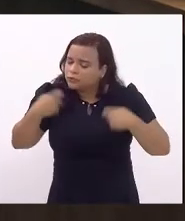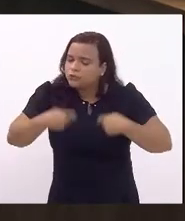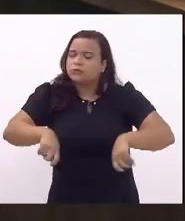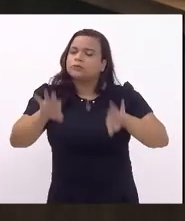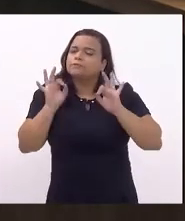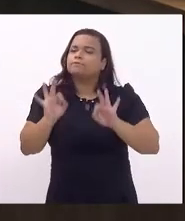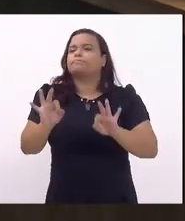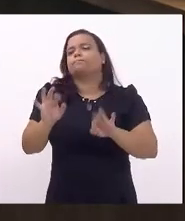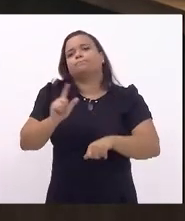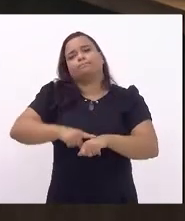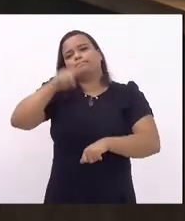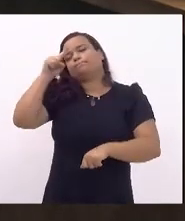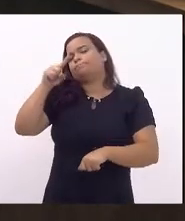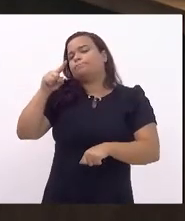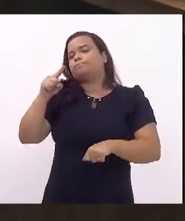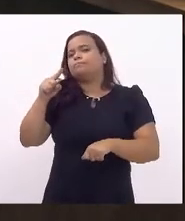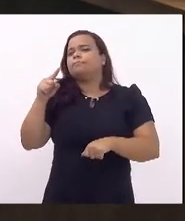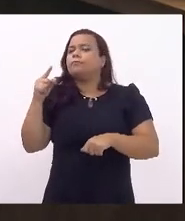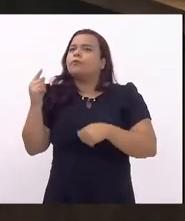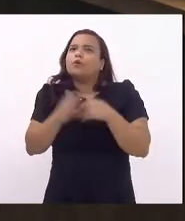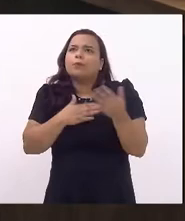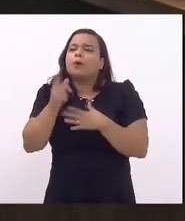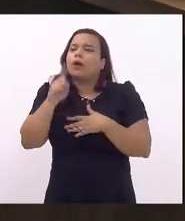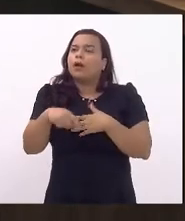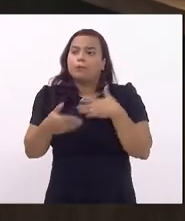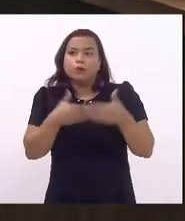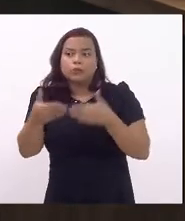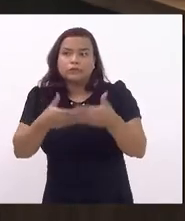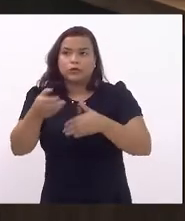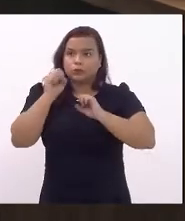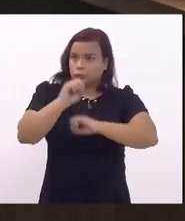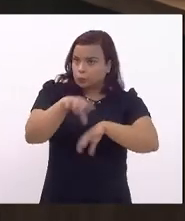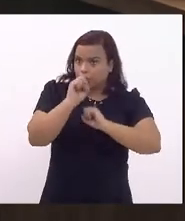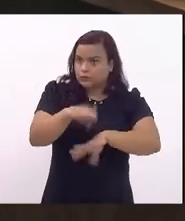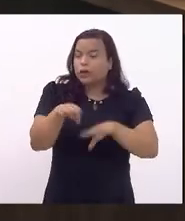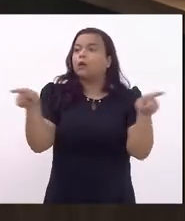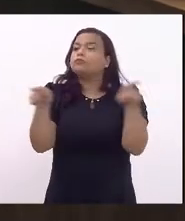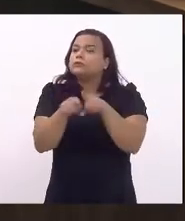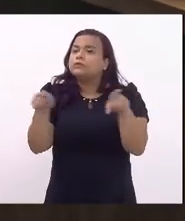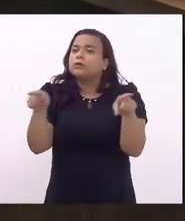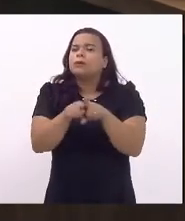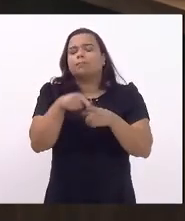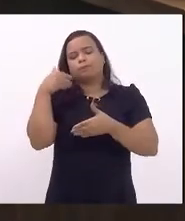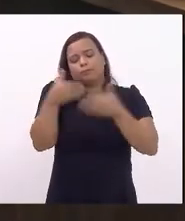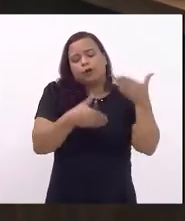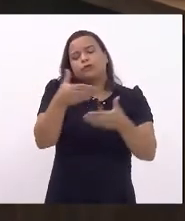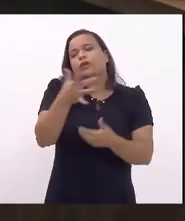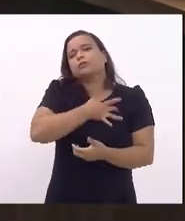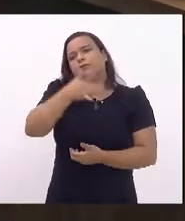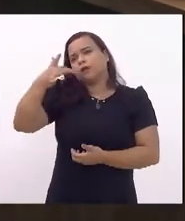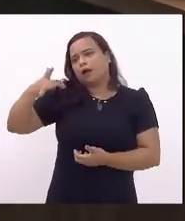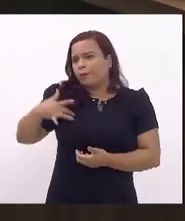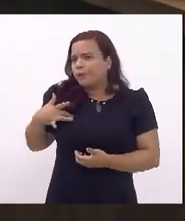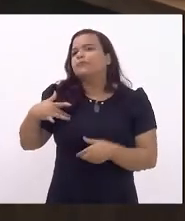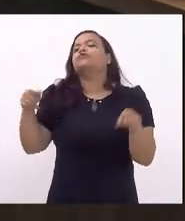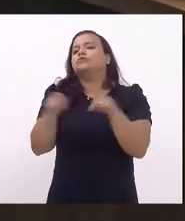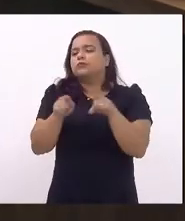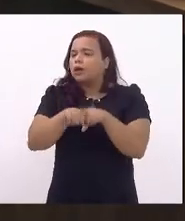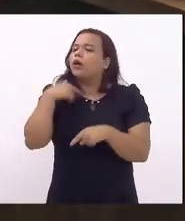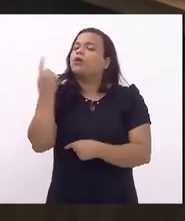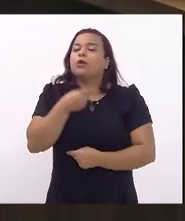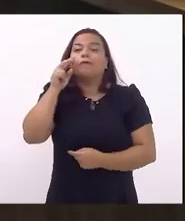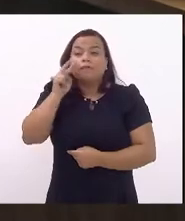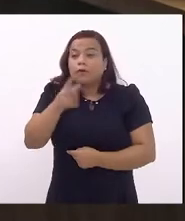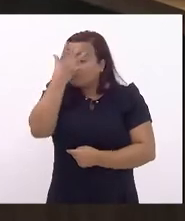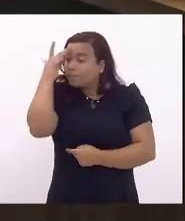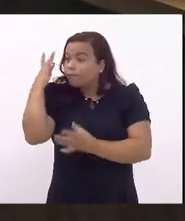imediata, seja para o processo educacional, seja para o processo de saúde também. a gente viu que